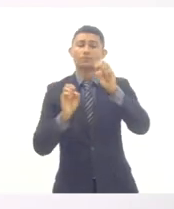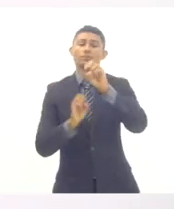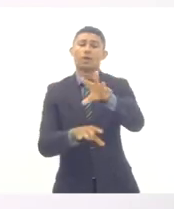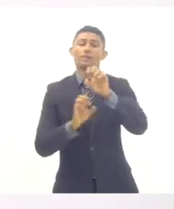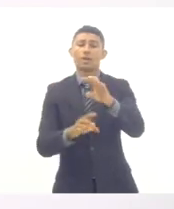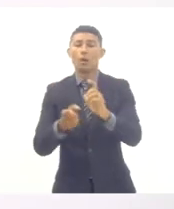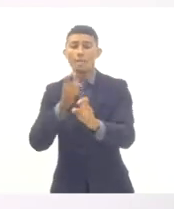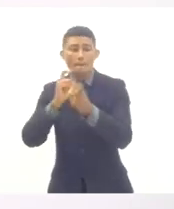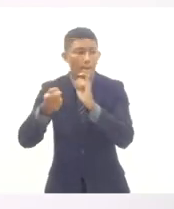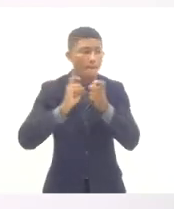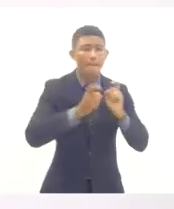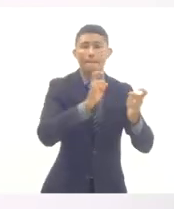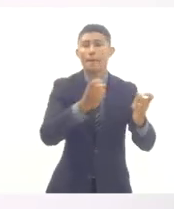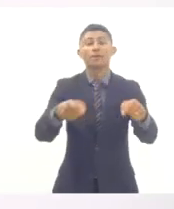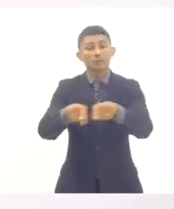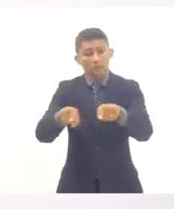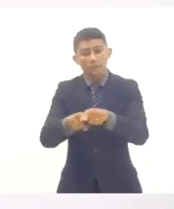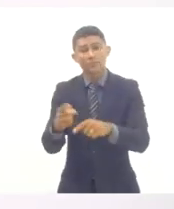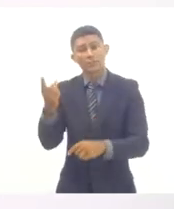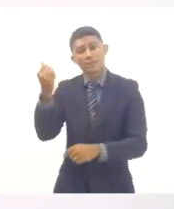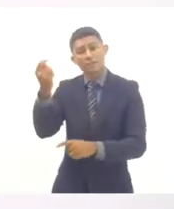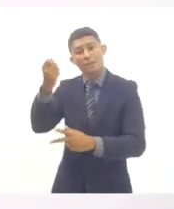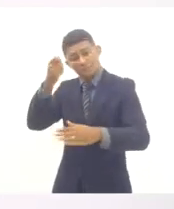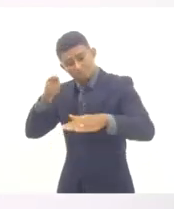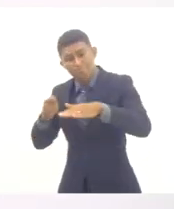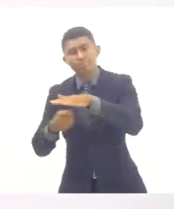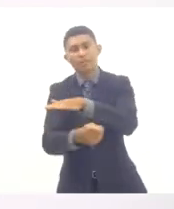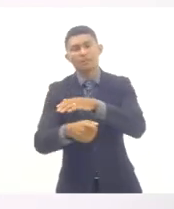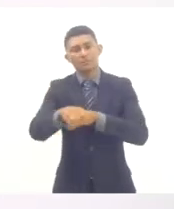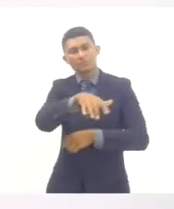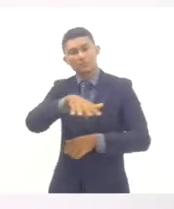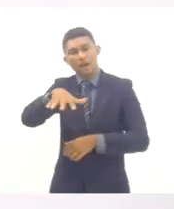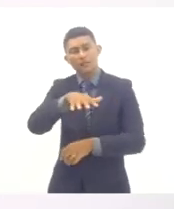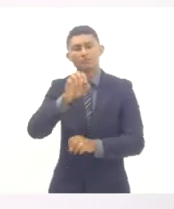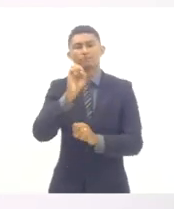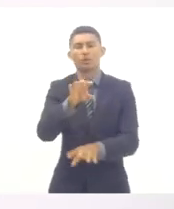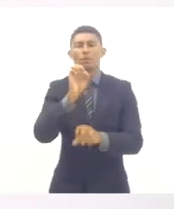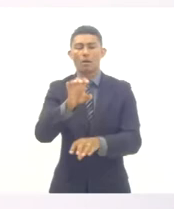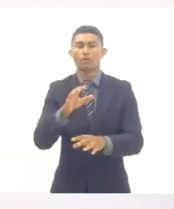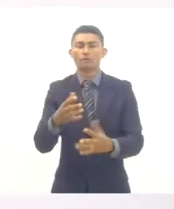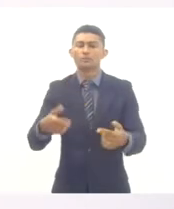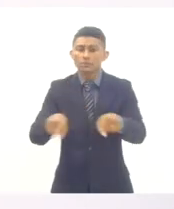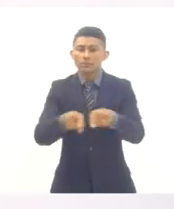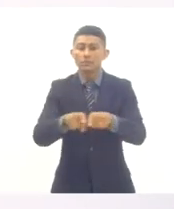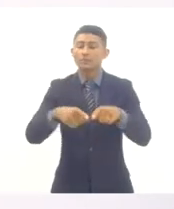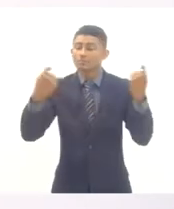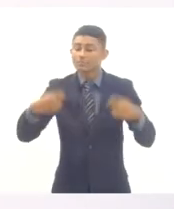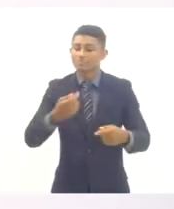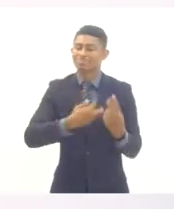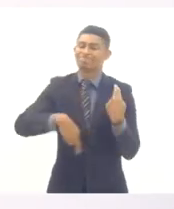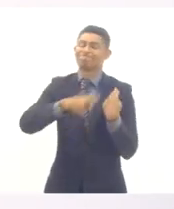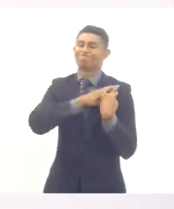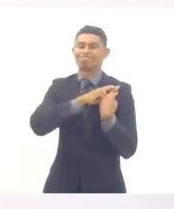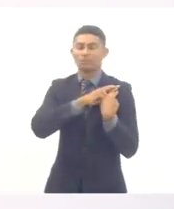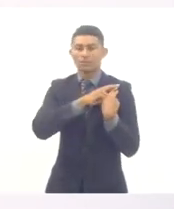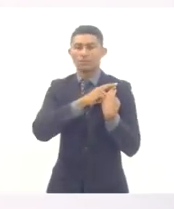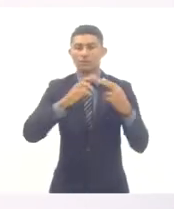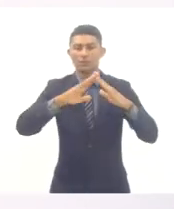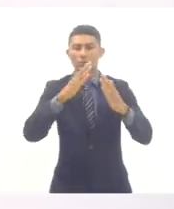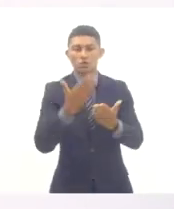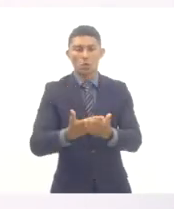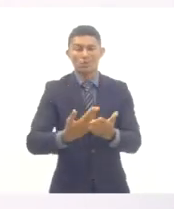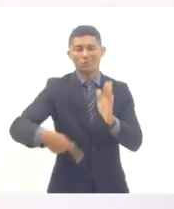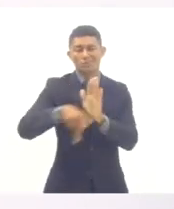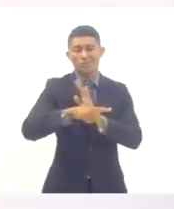de investimento em educação e ter um compromisso com o fortalecimento da escola pública. Então, esse